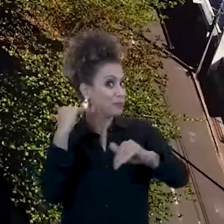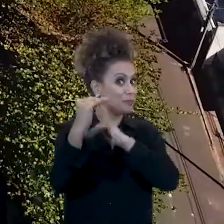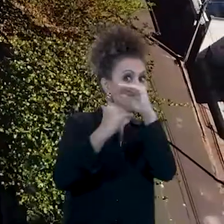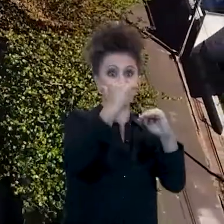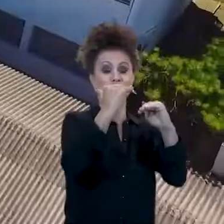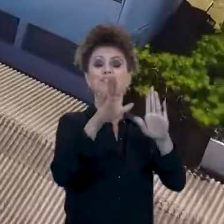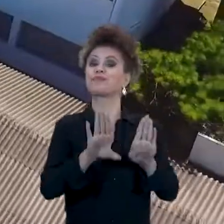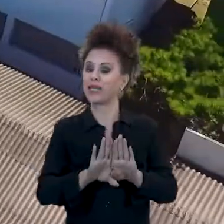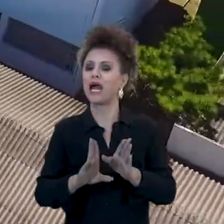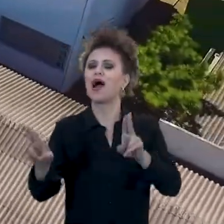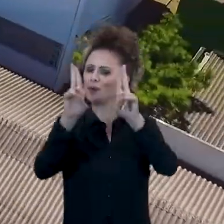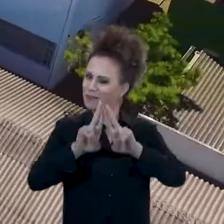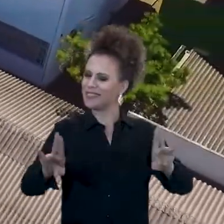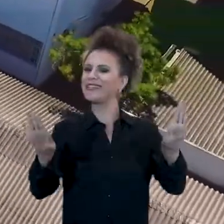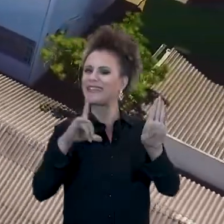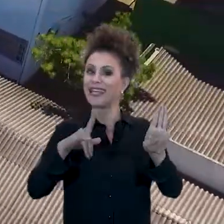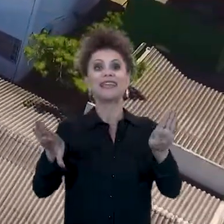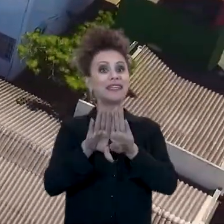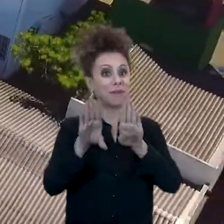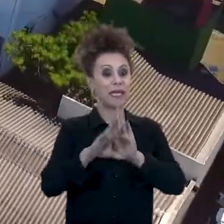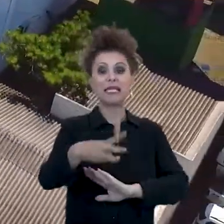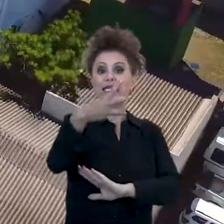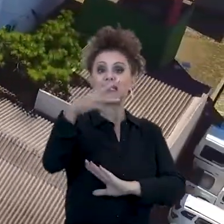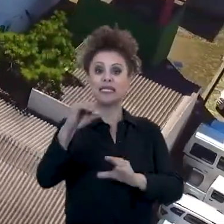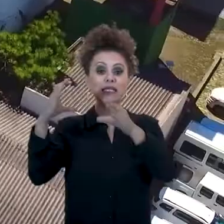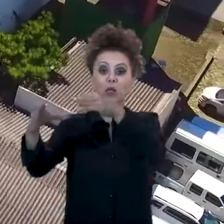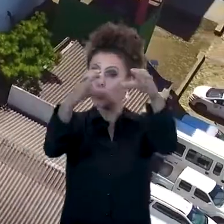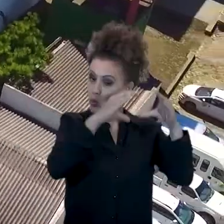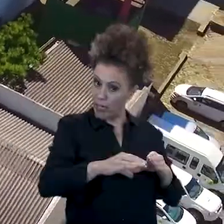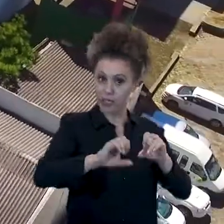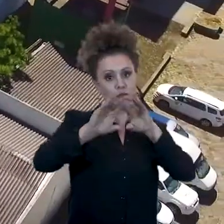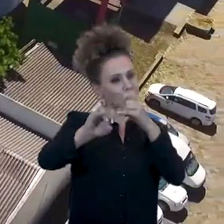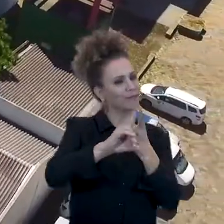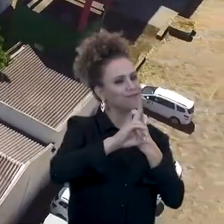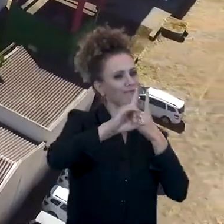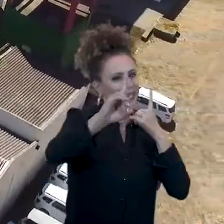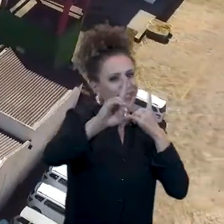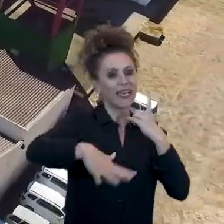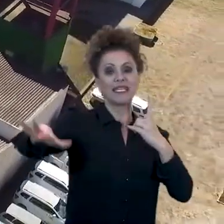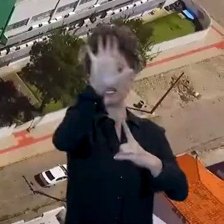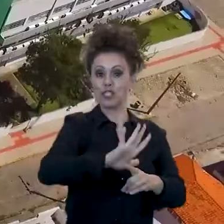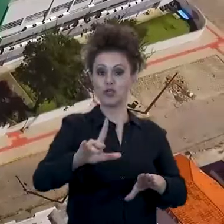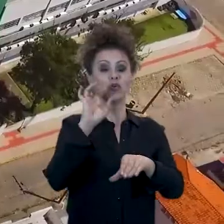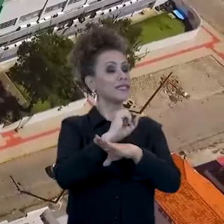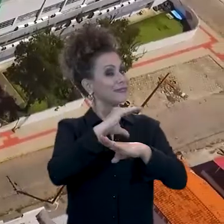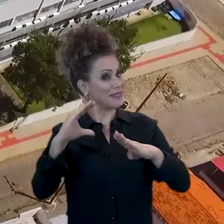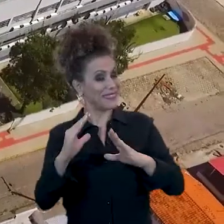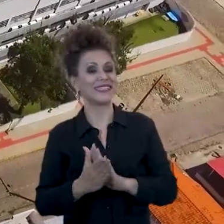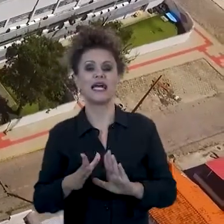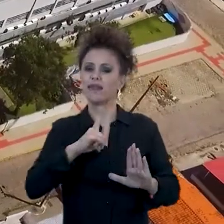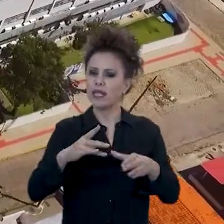desenvolvimento catarinense. A universidade também conta com mais de 30 polos de educação à distância em todas as regiões de Santa